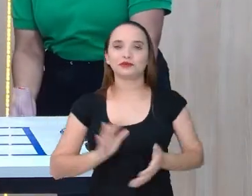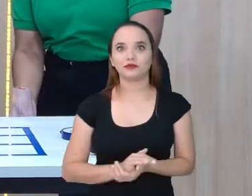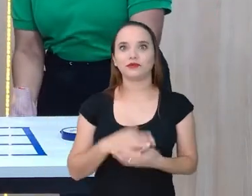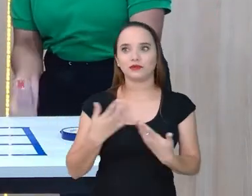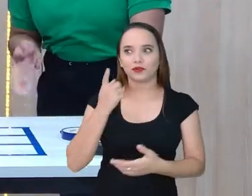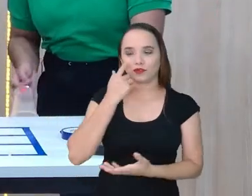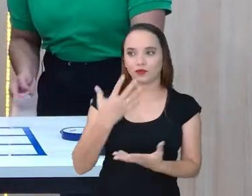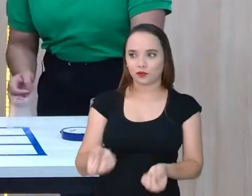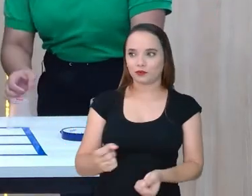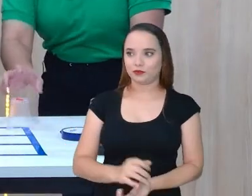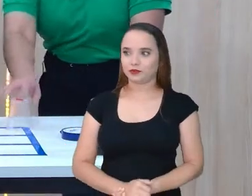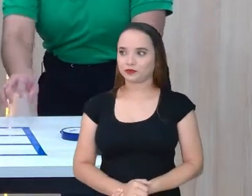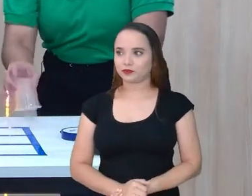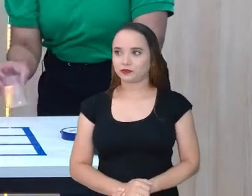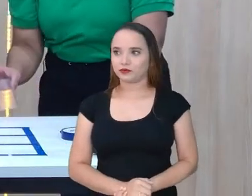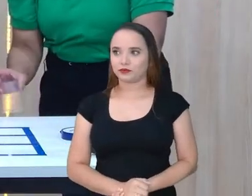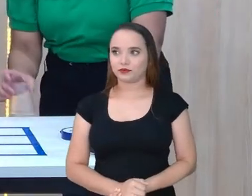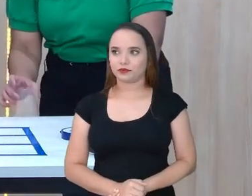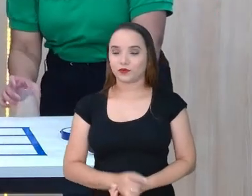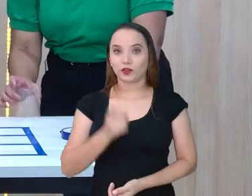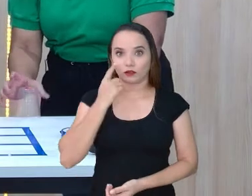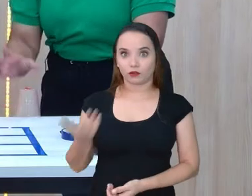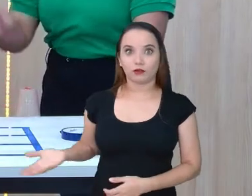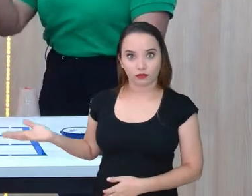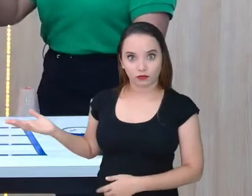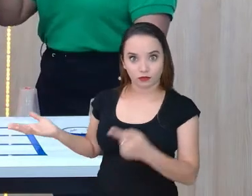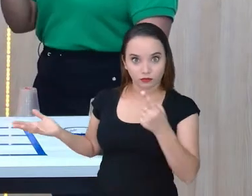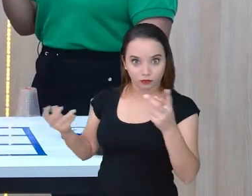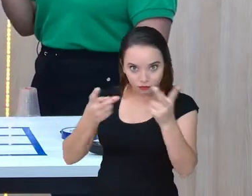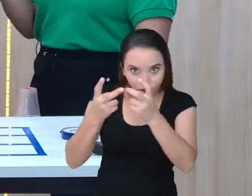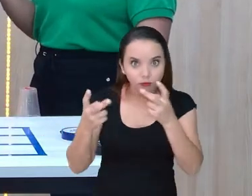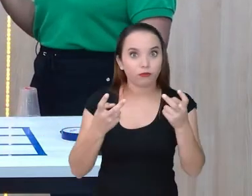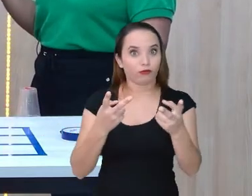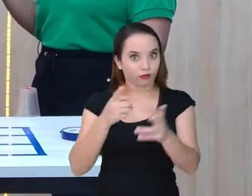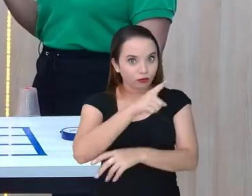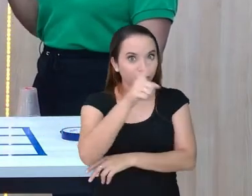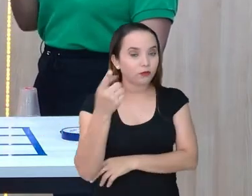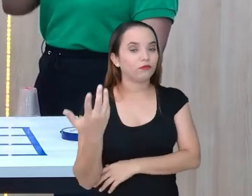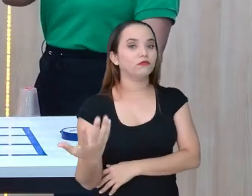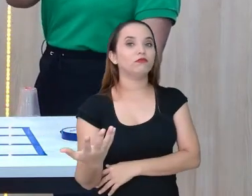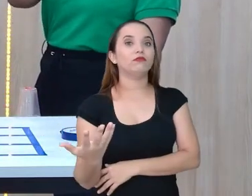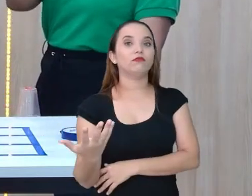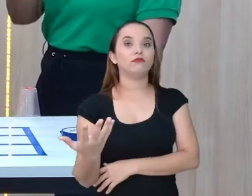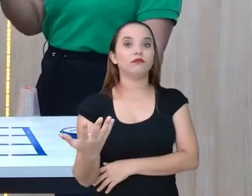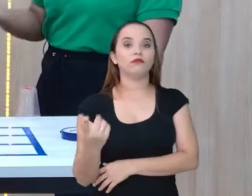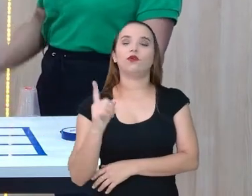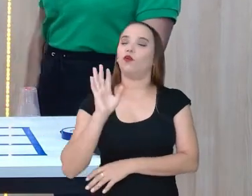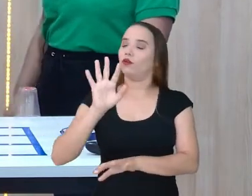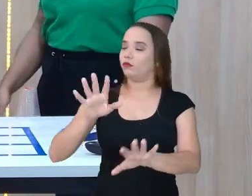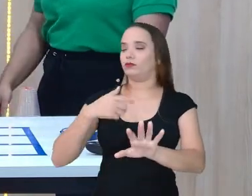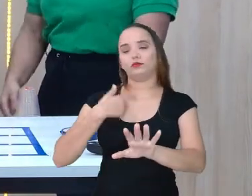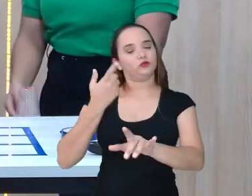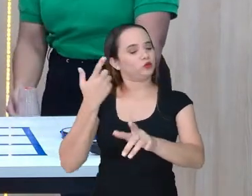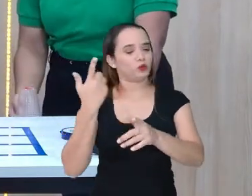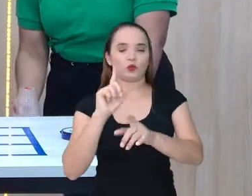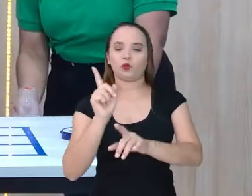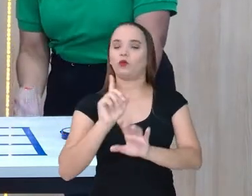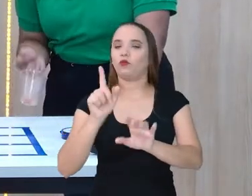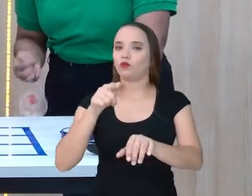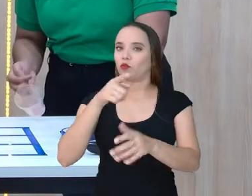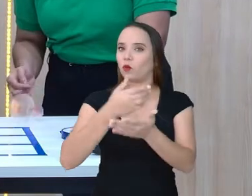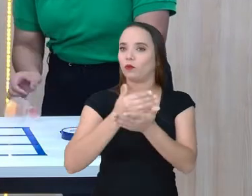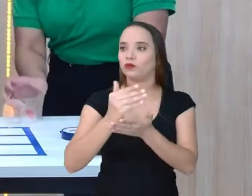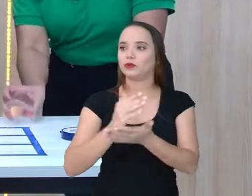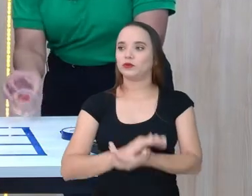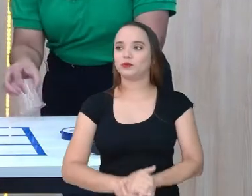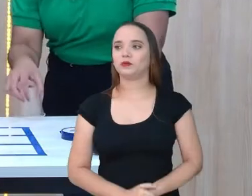Um, dois, três e... Vai! Tá vendo? Tá vendo vocês? veja, você começou a contar, foi... Não, foi lento. Um, dois, três e